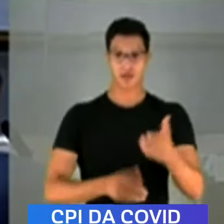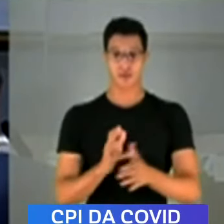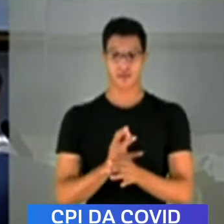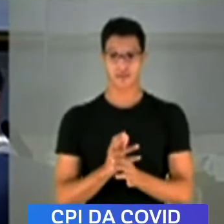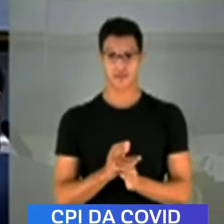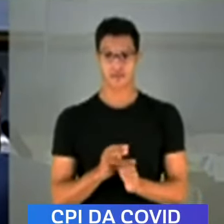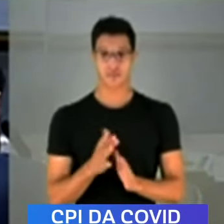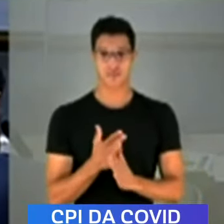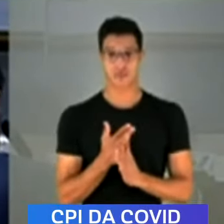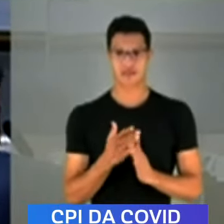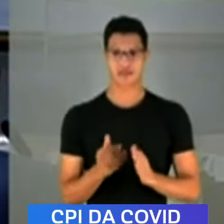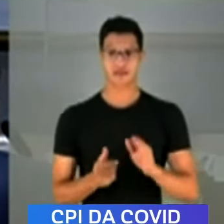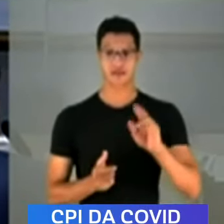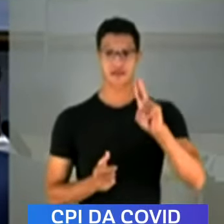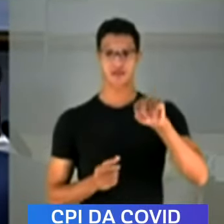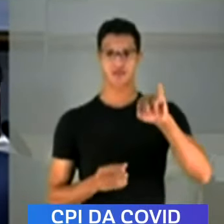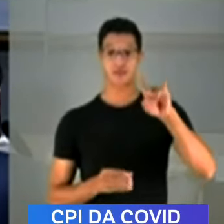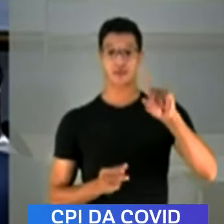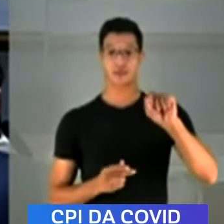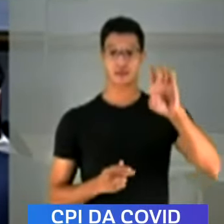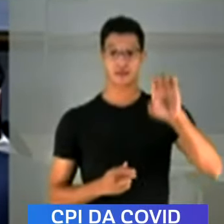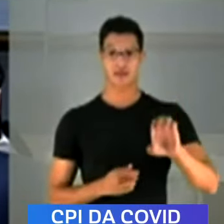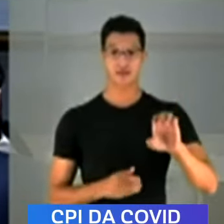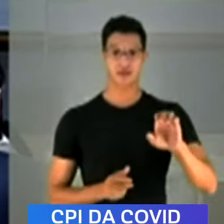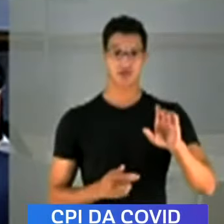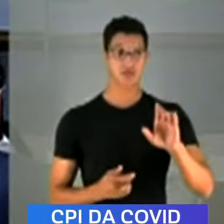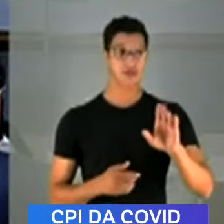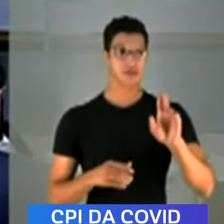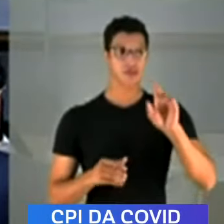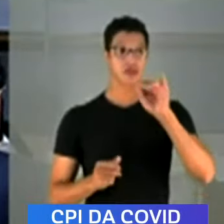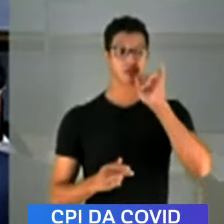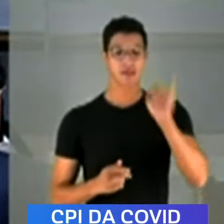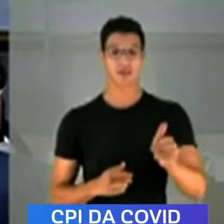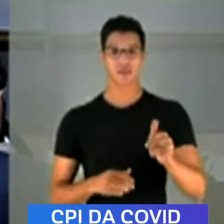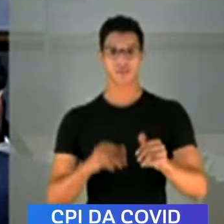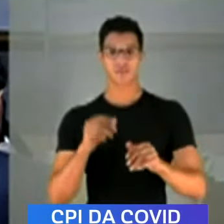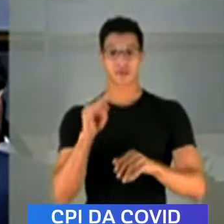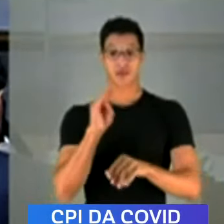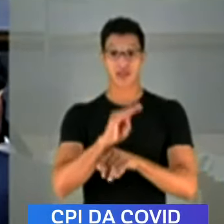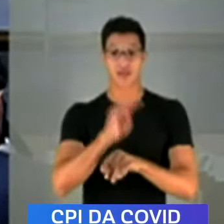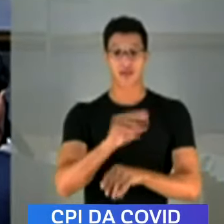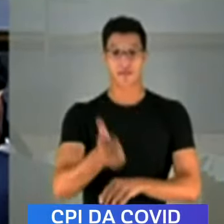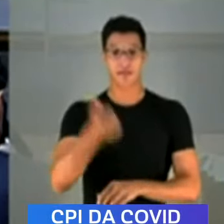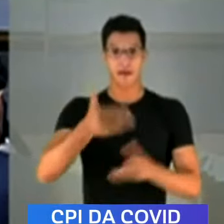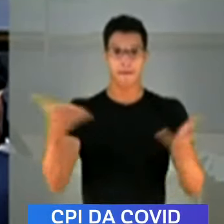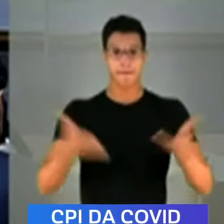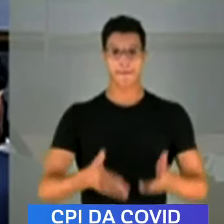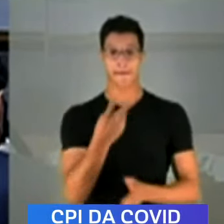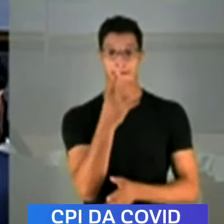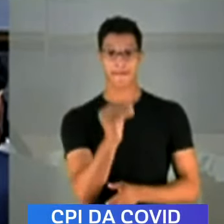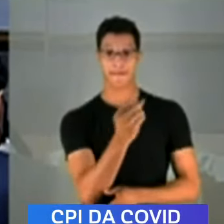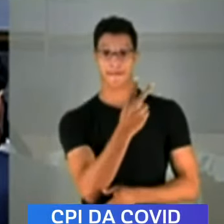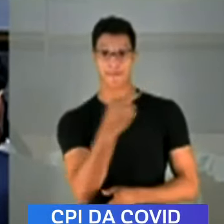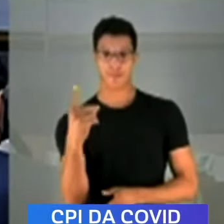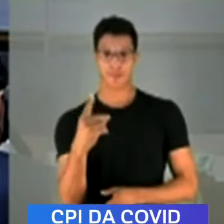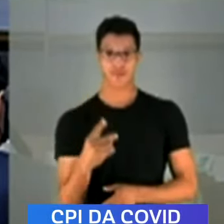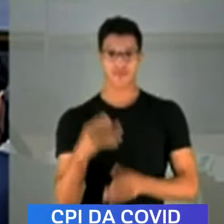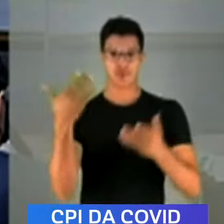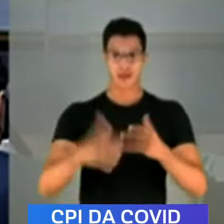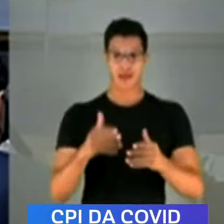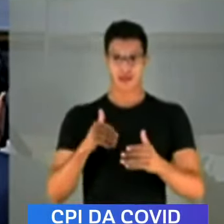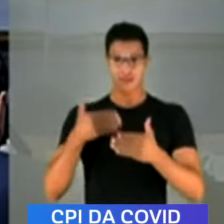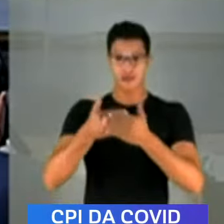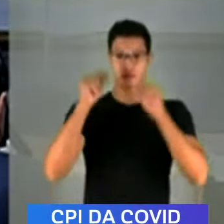A senhora falou as unidades. Unidades básicas de saúde, atenção primária. ano? Agora, 2021, foi nessa